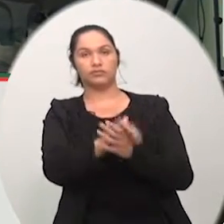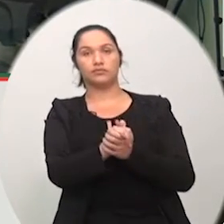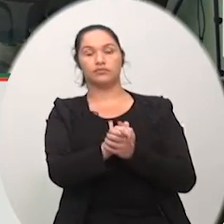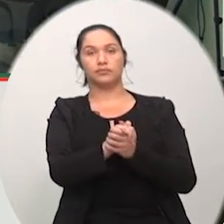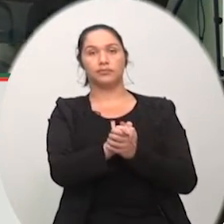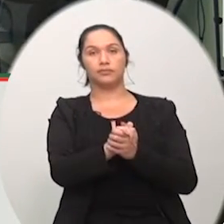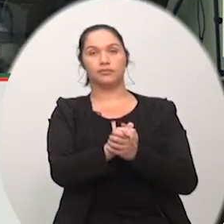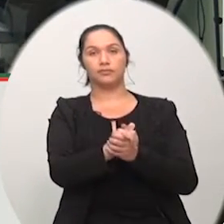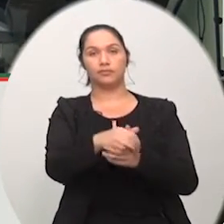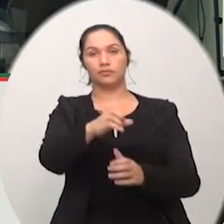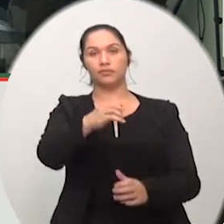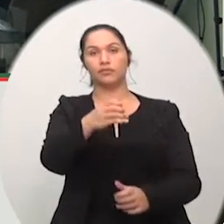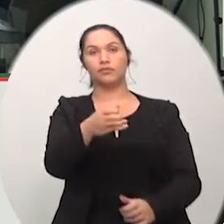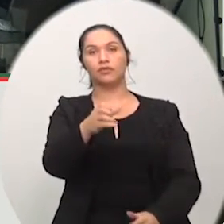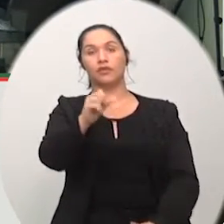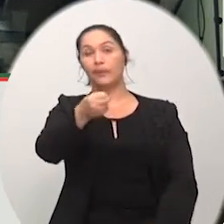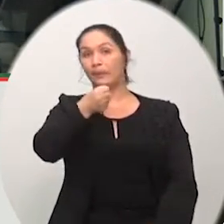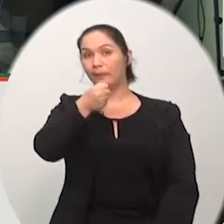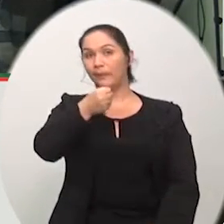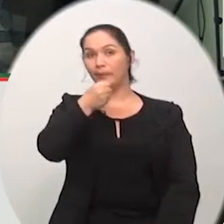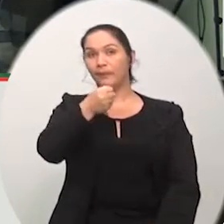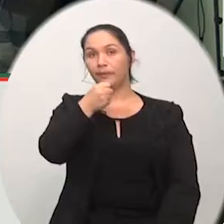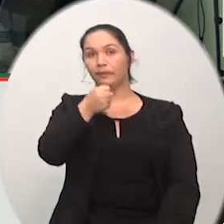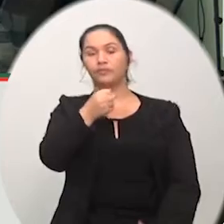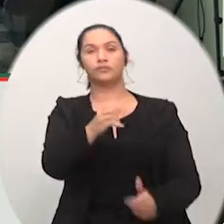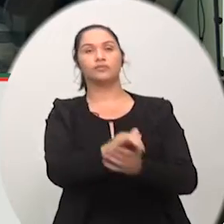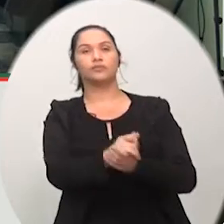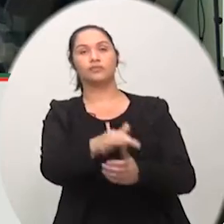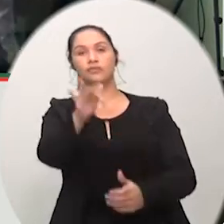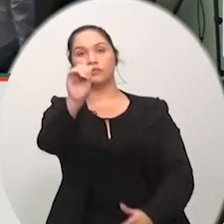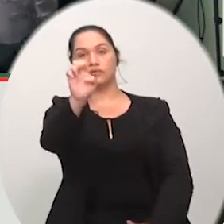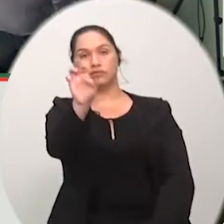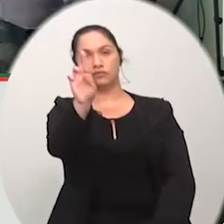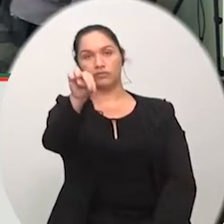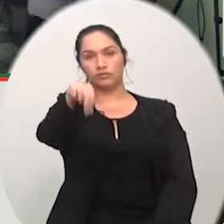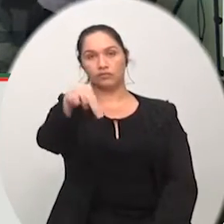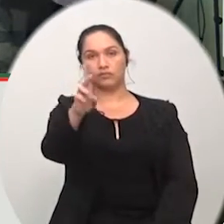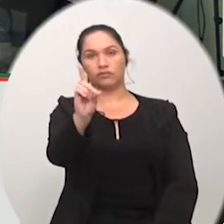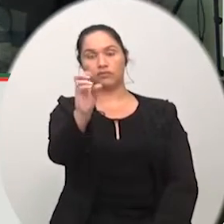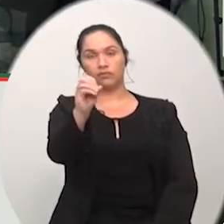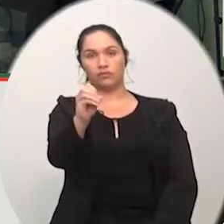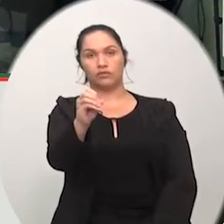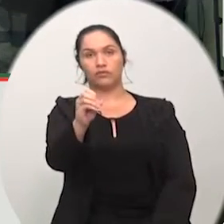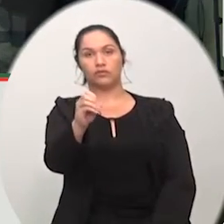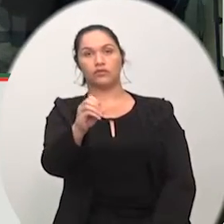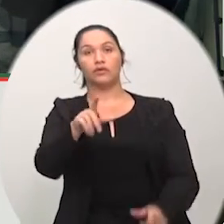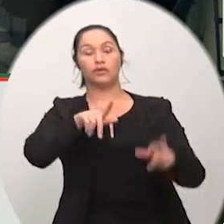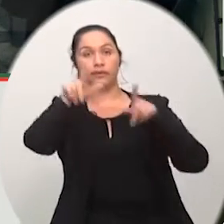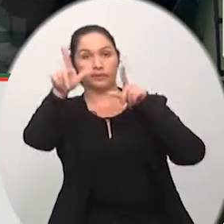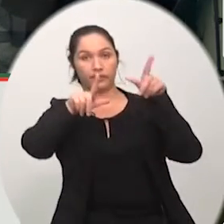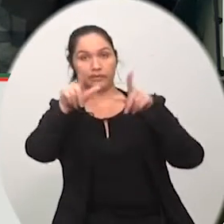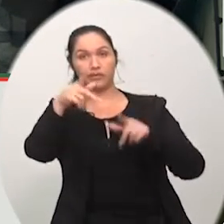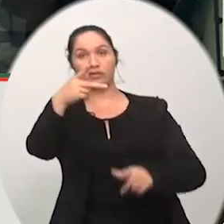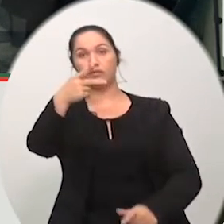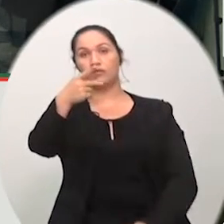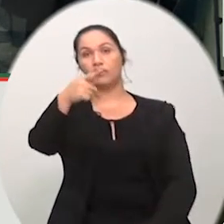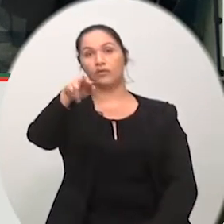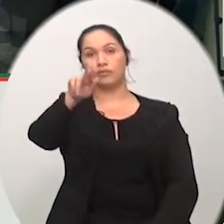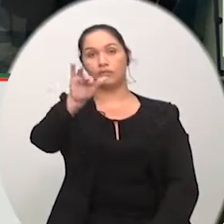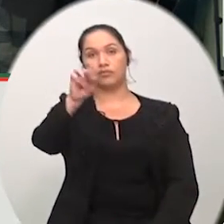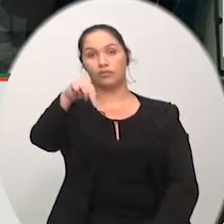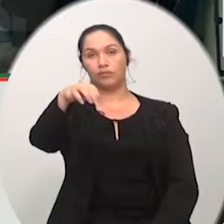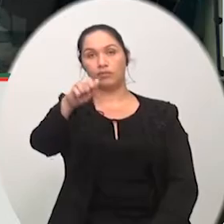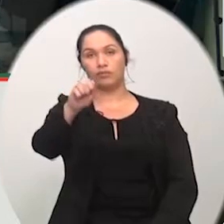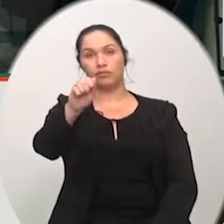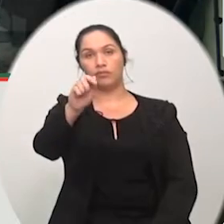do jornalista Fernando Schock da TV Primavera da Mari Sônia Calegari